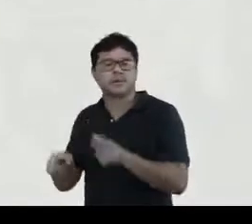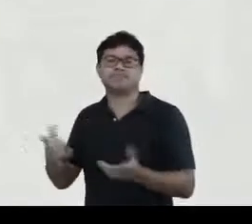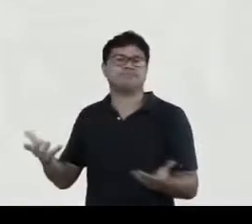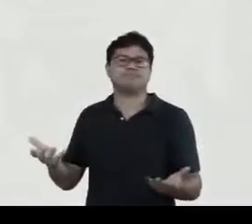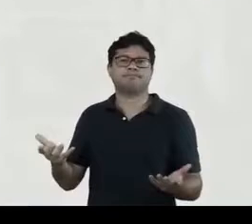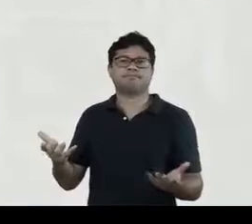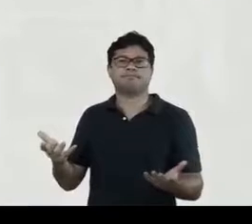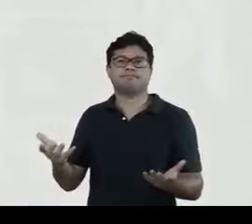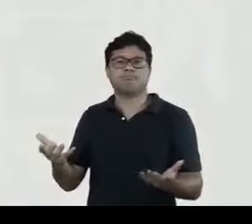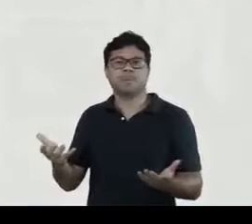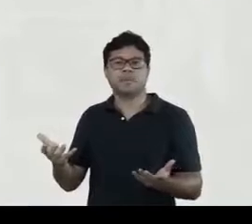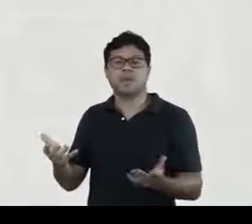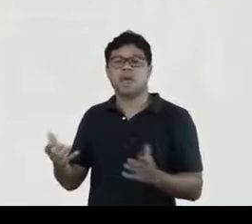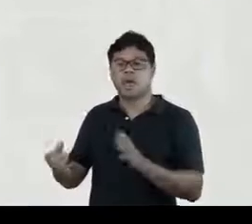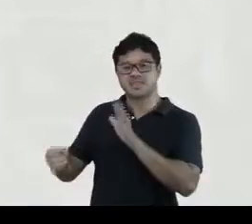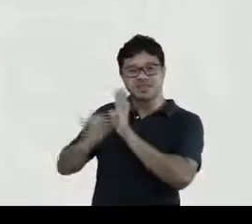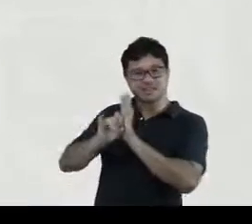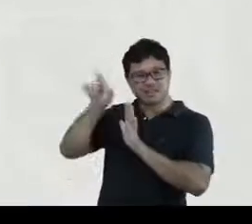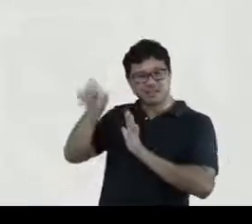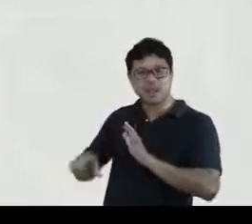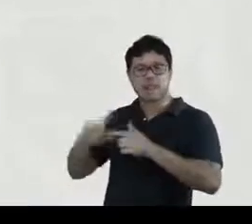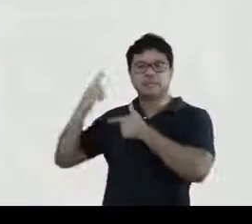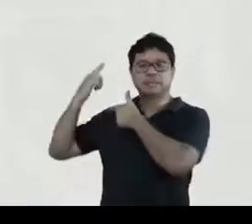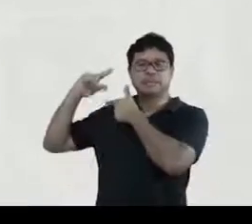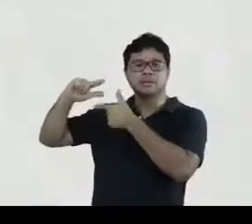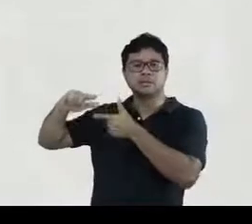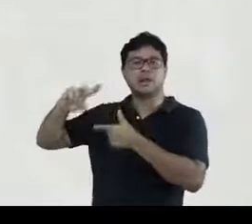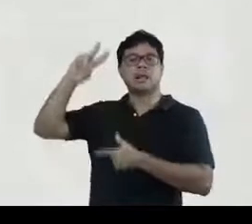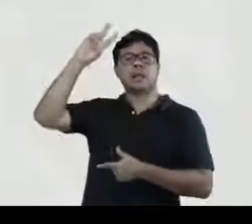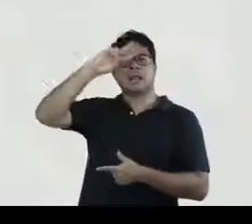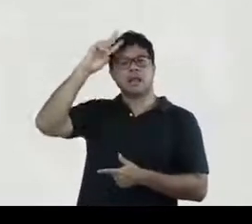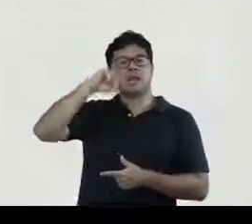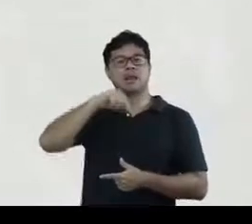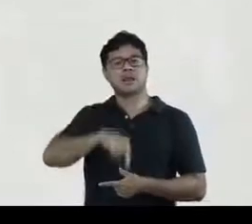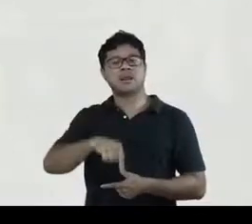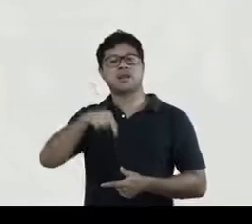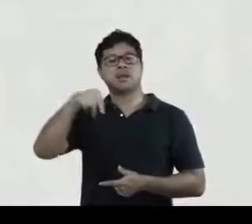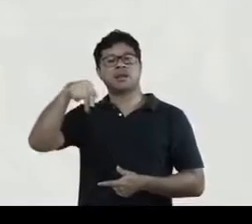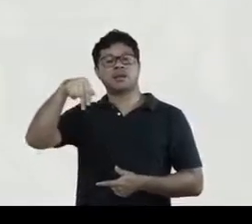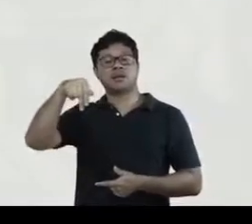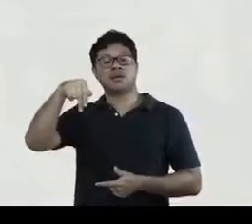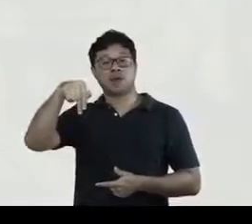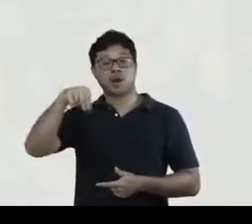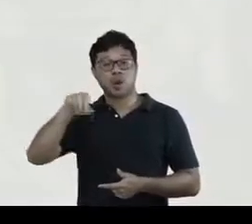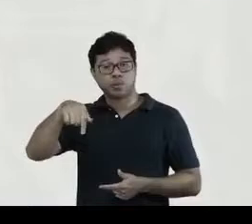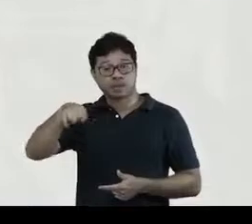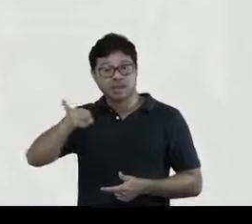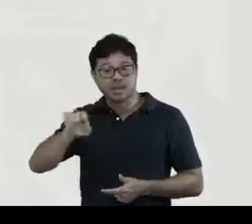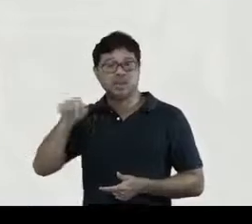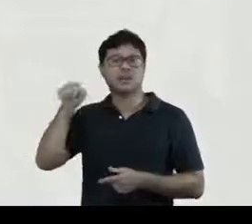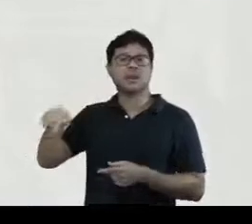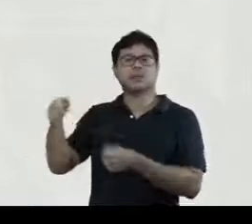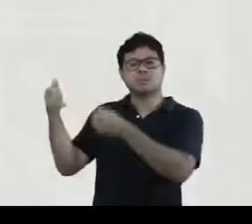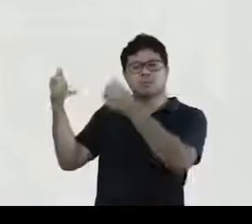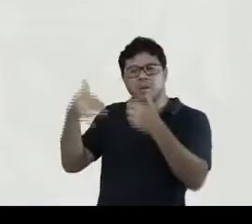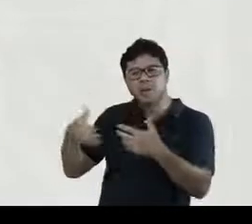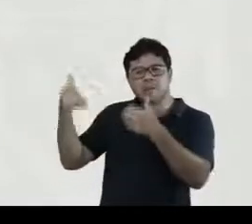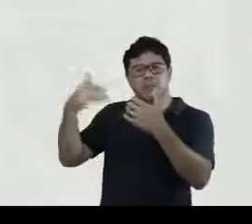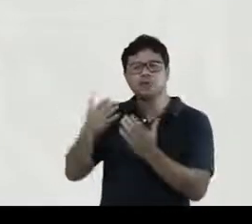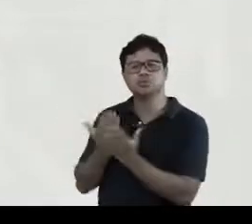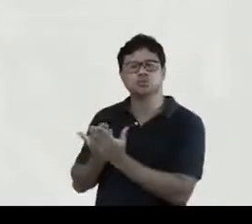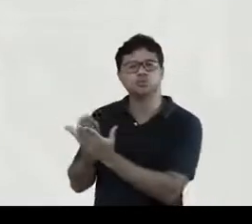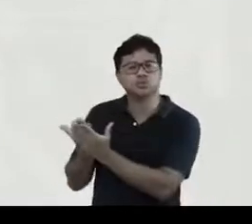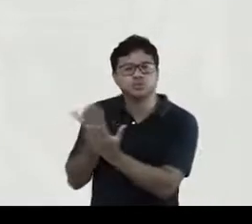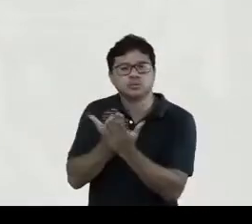dizer identificados com a tradição lembrada aqui pelo professor Varry chartistas dos